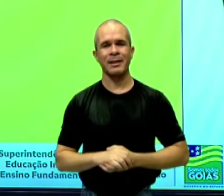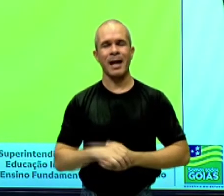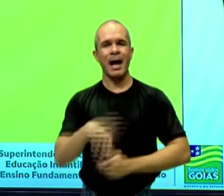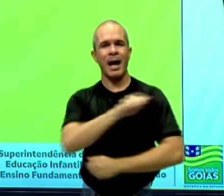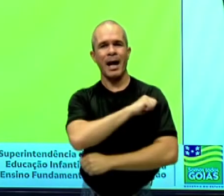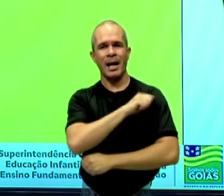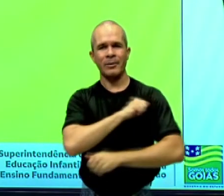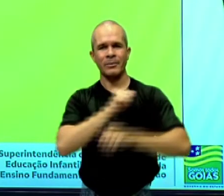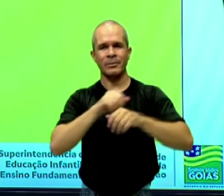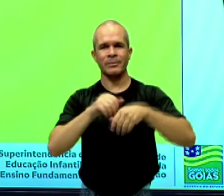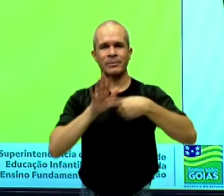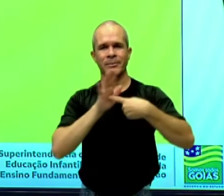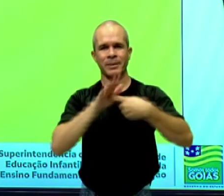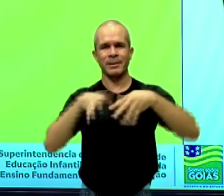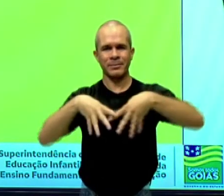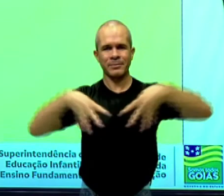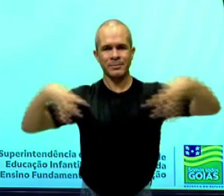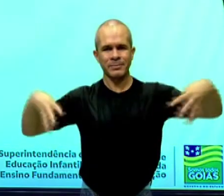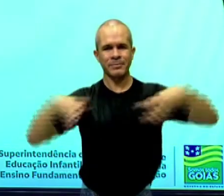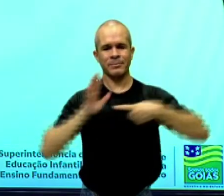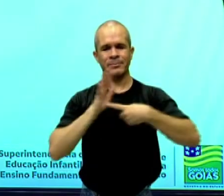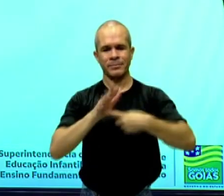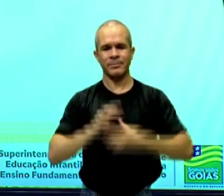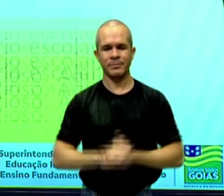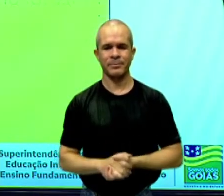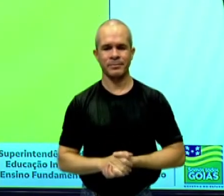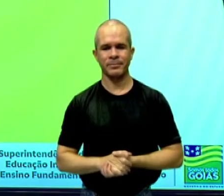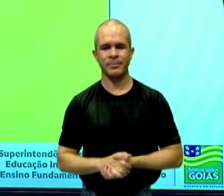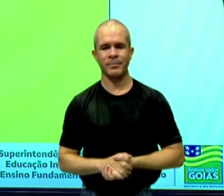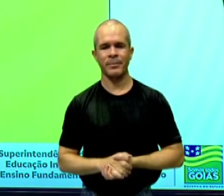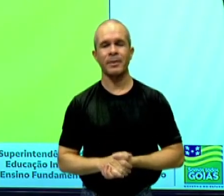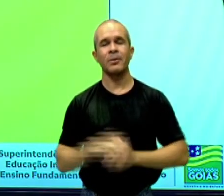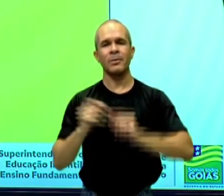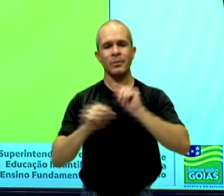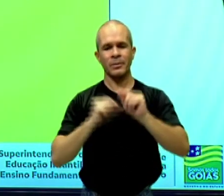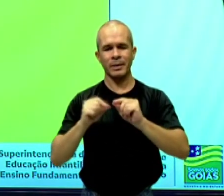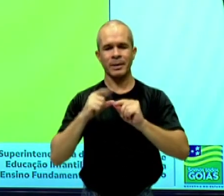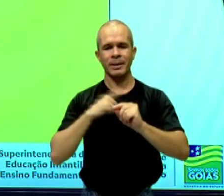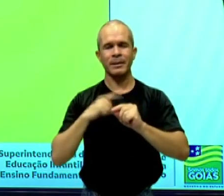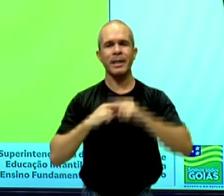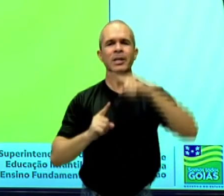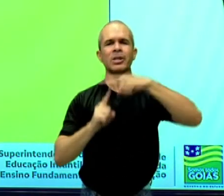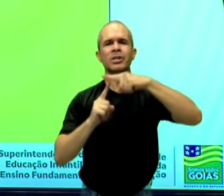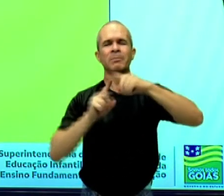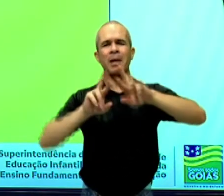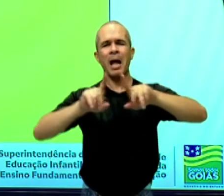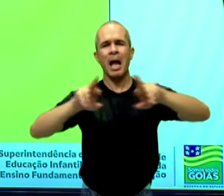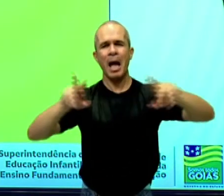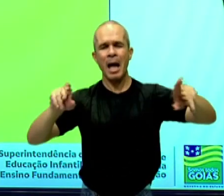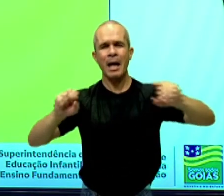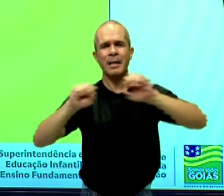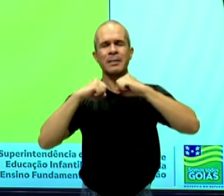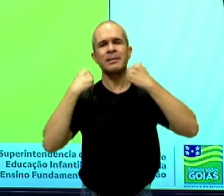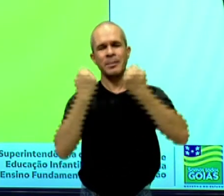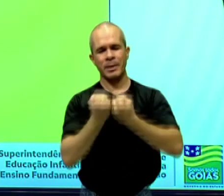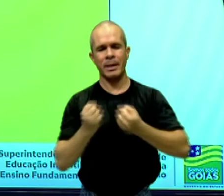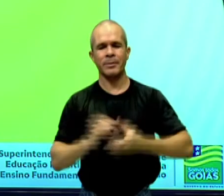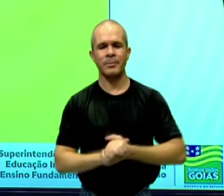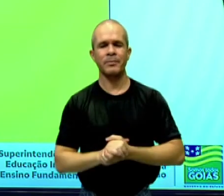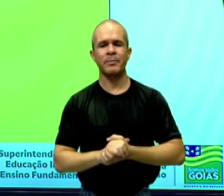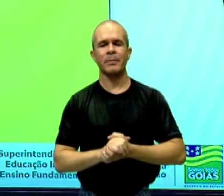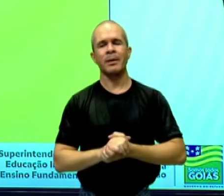estudantes à frente apresentando o seminário. E aqui nós temos os tipos de seminário. Há vários tipos de